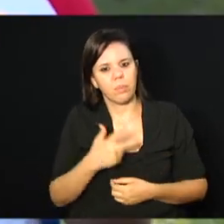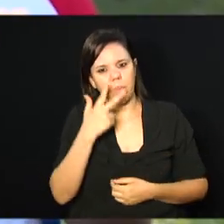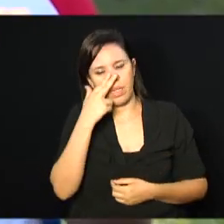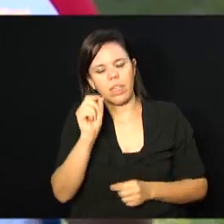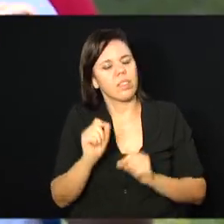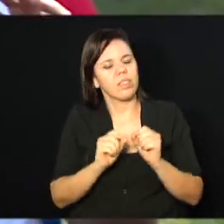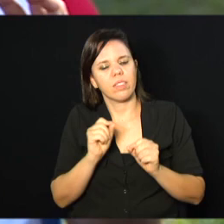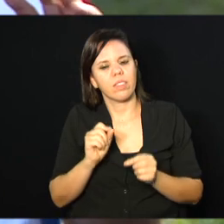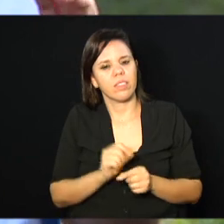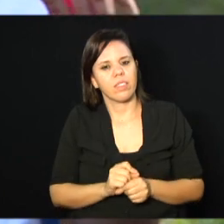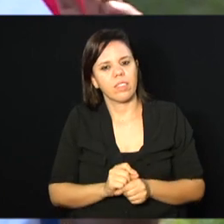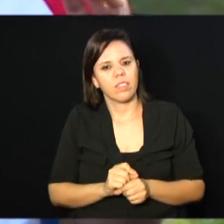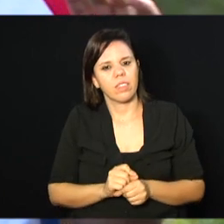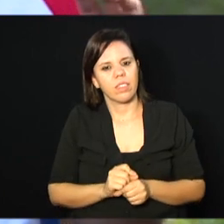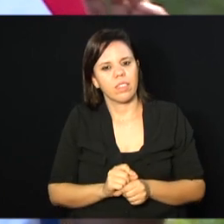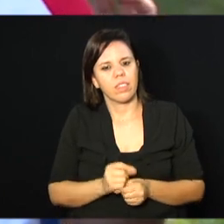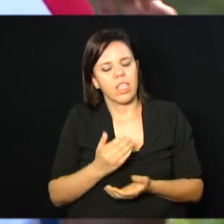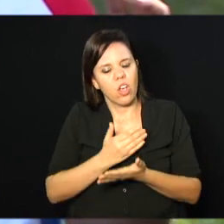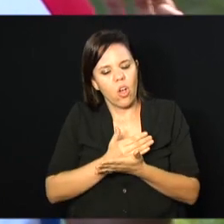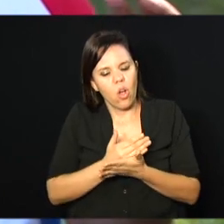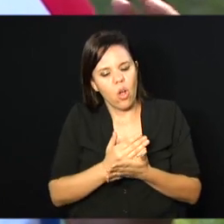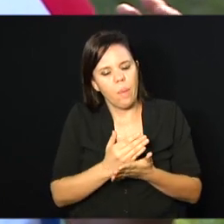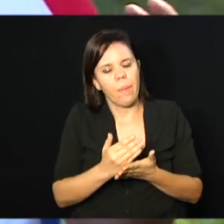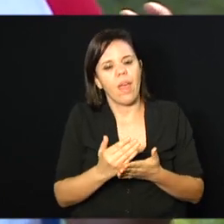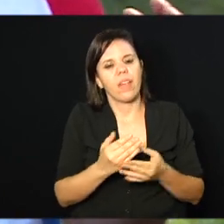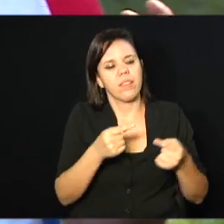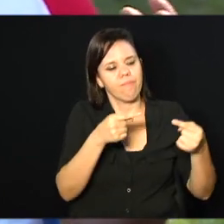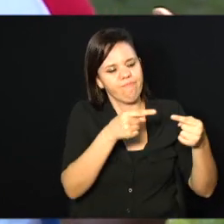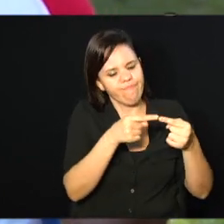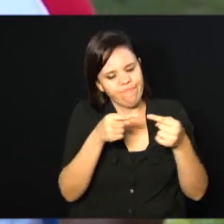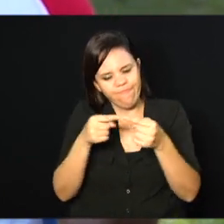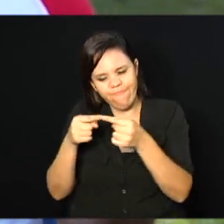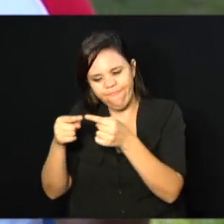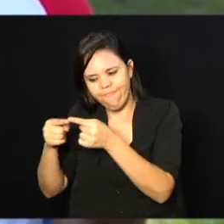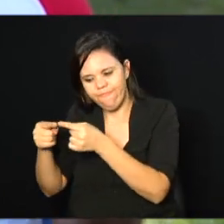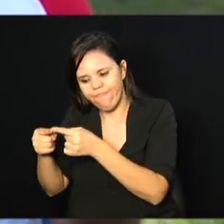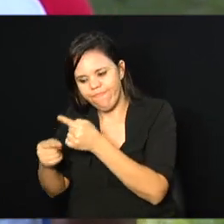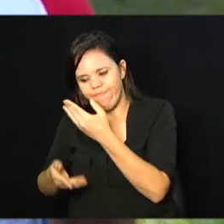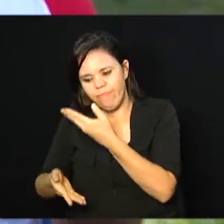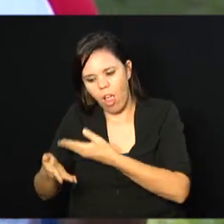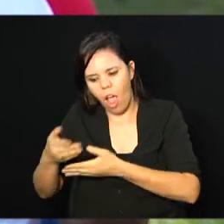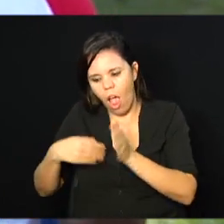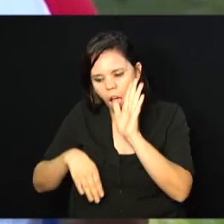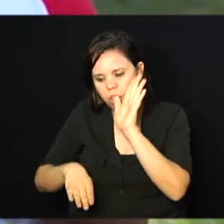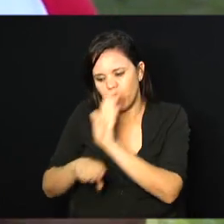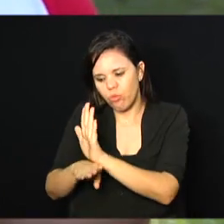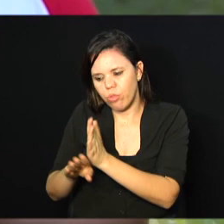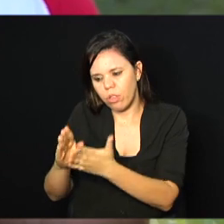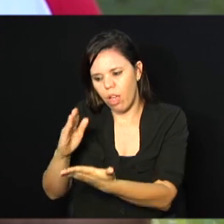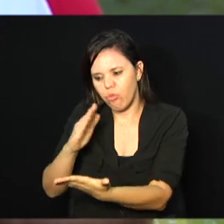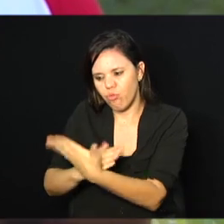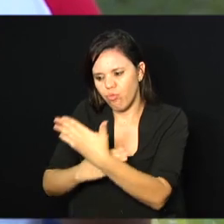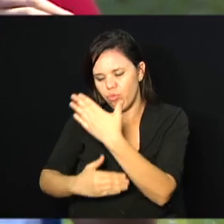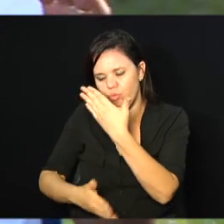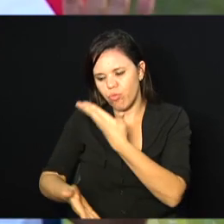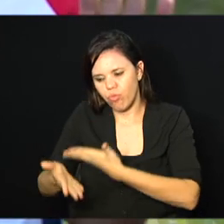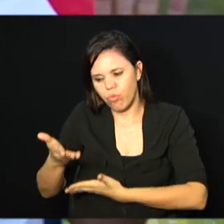engrenagens que vão se encaixando e é um ganha-ganha de todo mundo. Então, se a pessoa